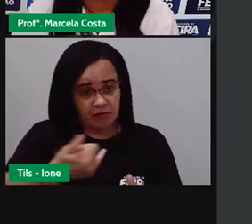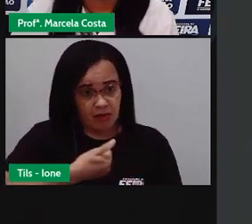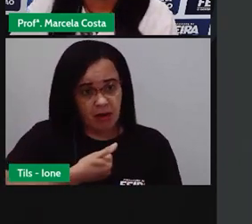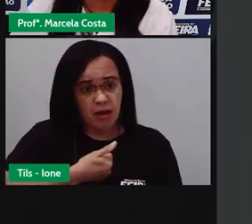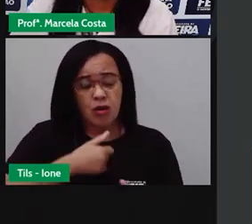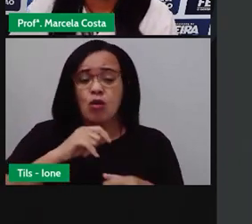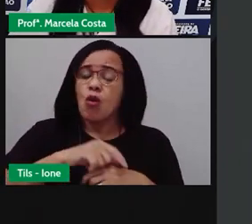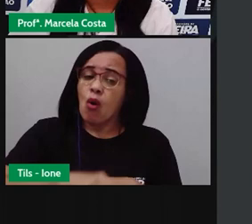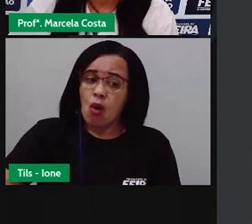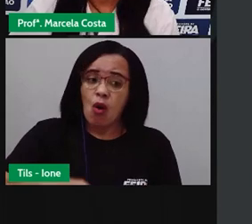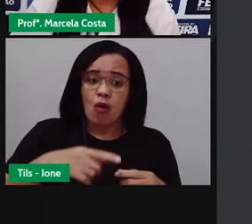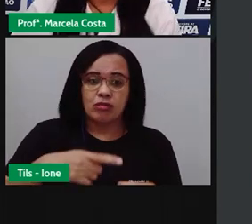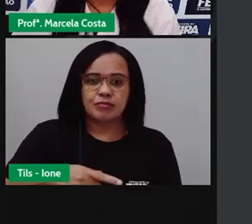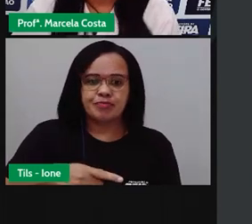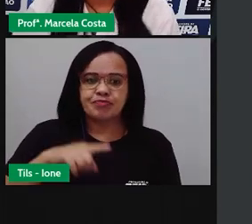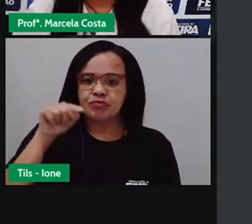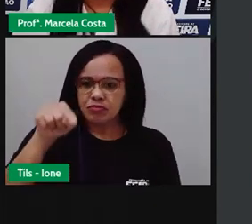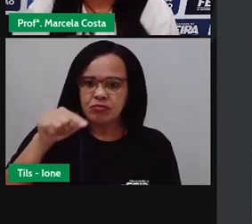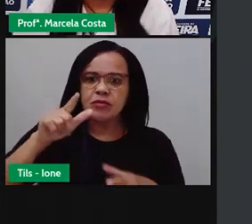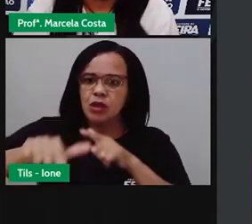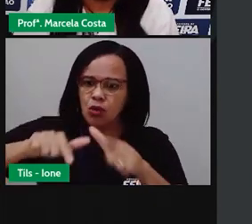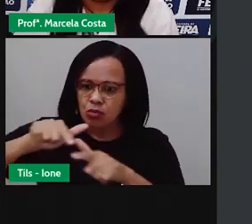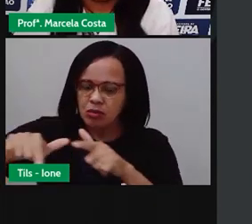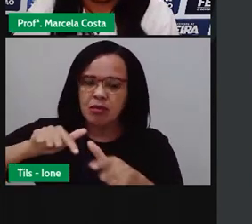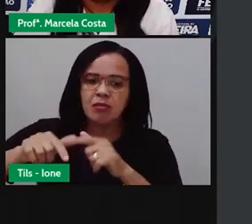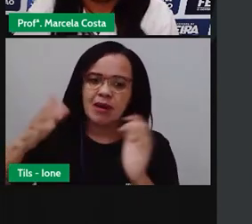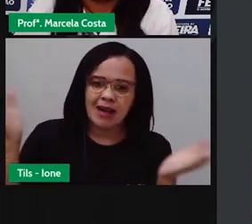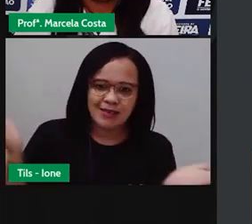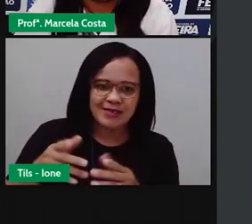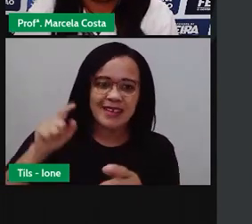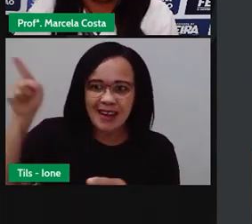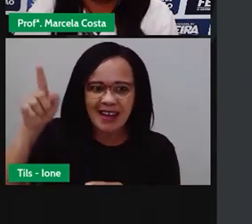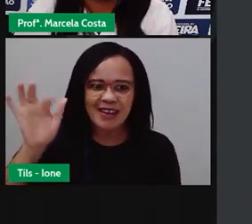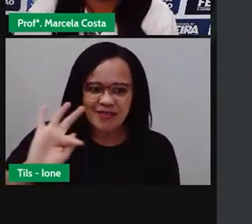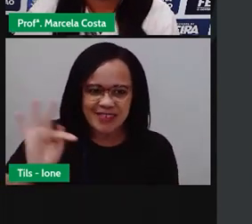marido, meus filhos, e estava grávida da mais nova.